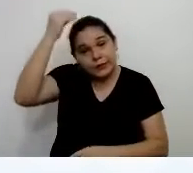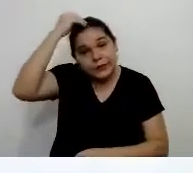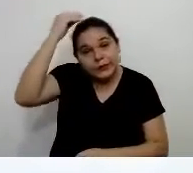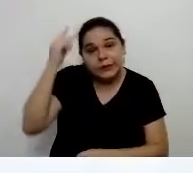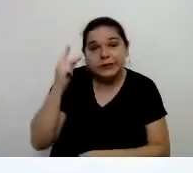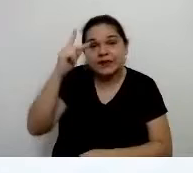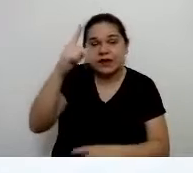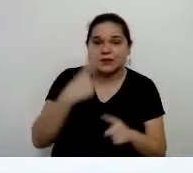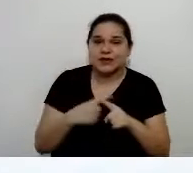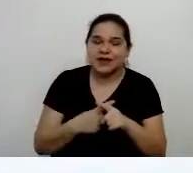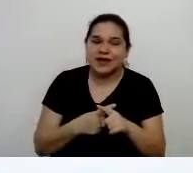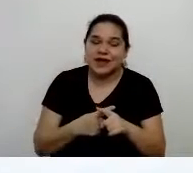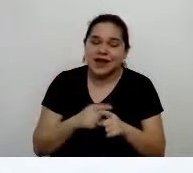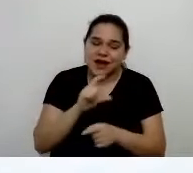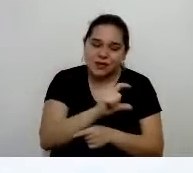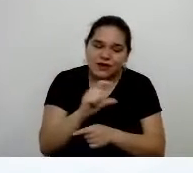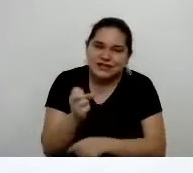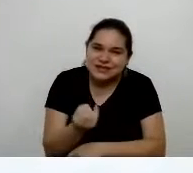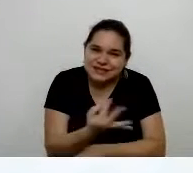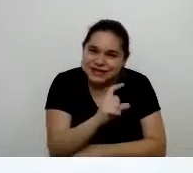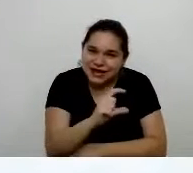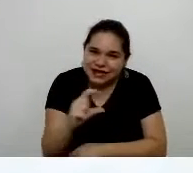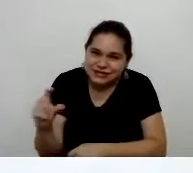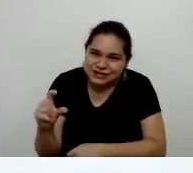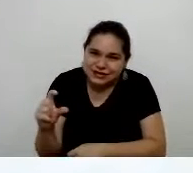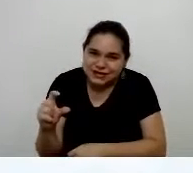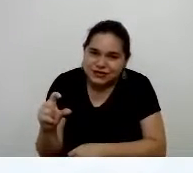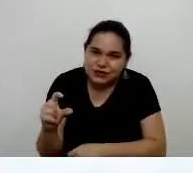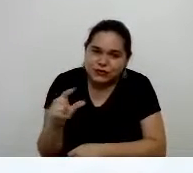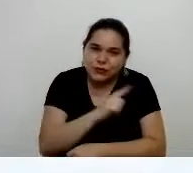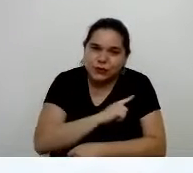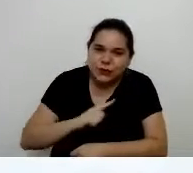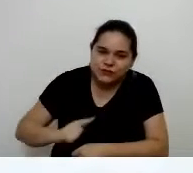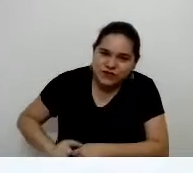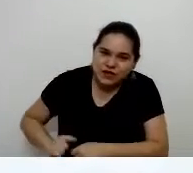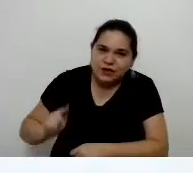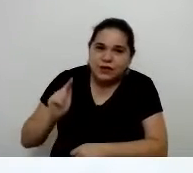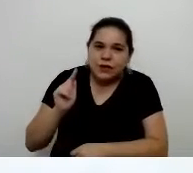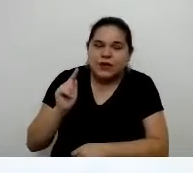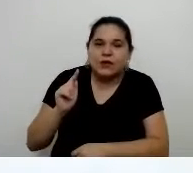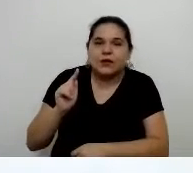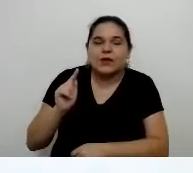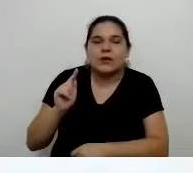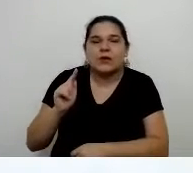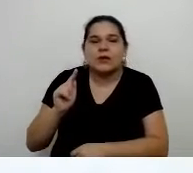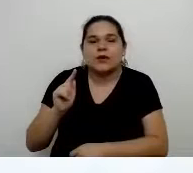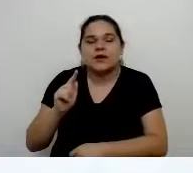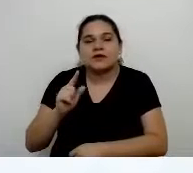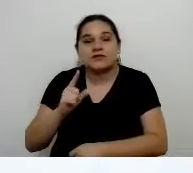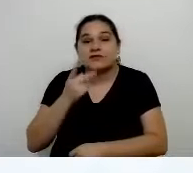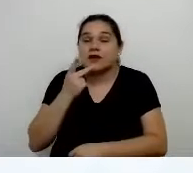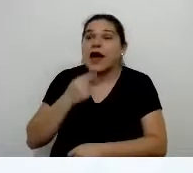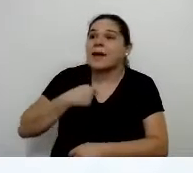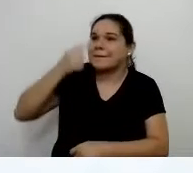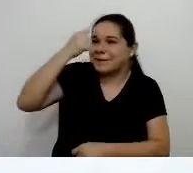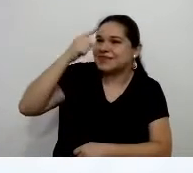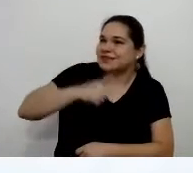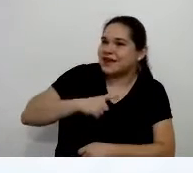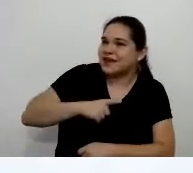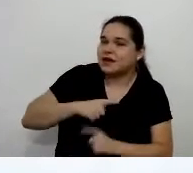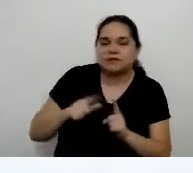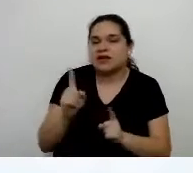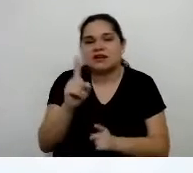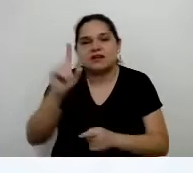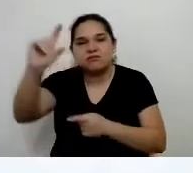doses que o governo do Paraná recebeu, ela é inferior ao que o governo do Paraná achou que viria para cá, certo? Então, não consegue atender nem